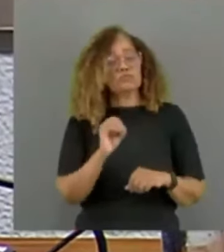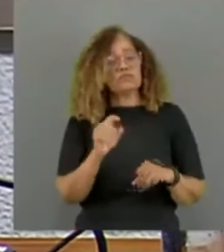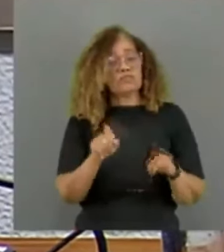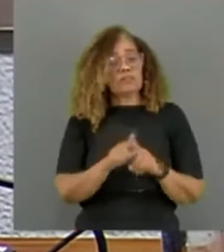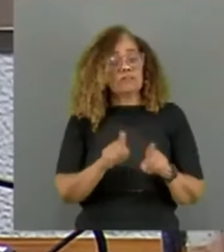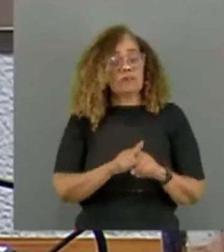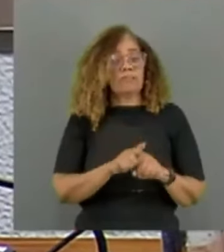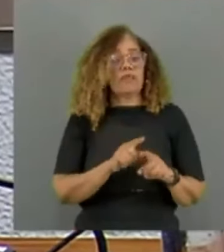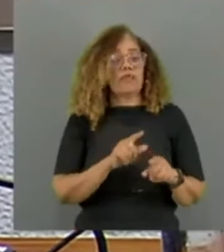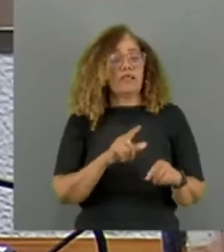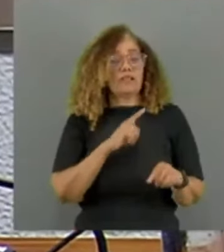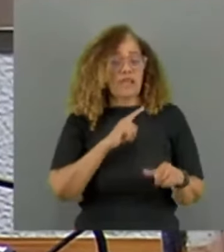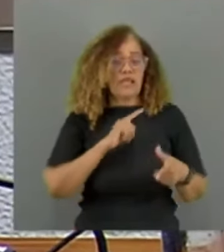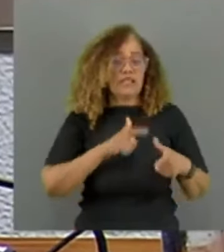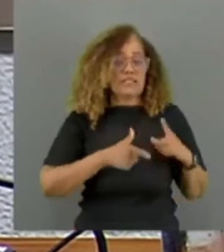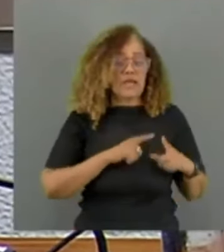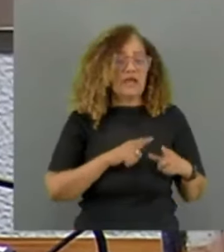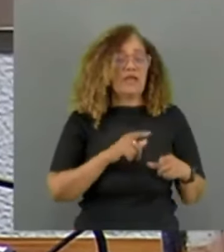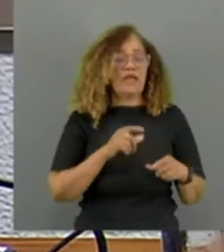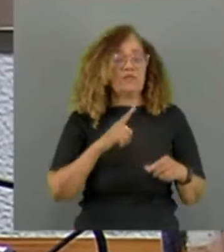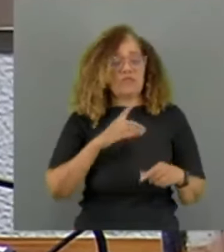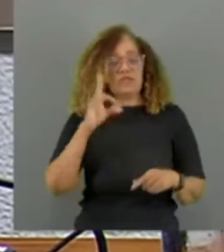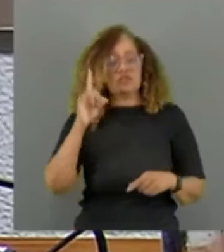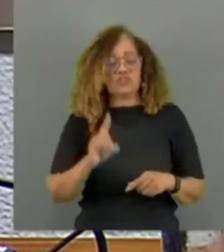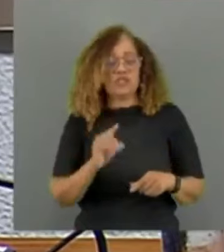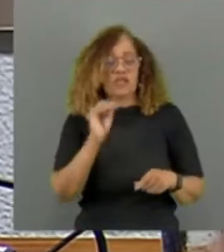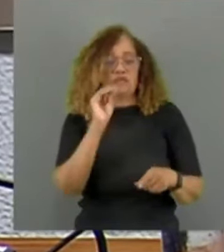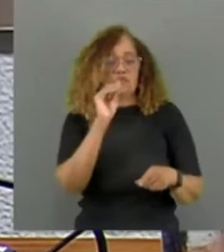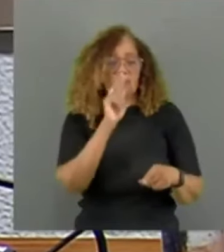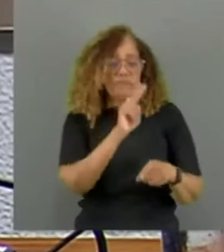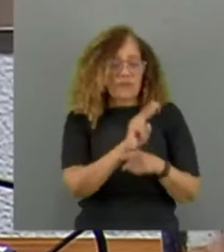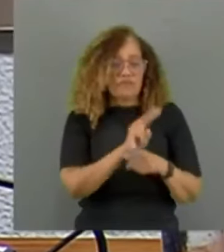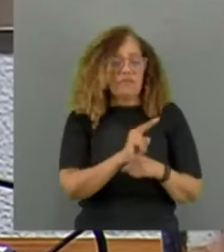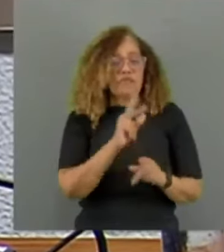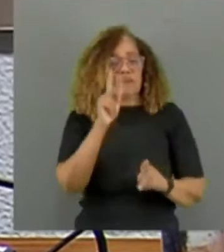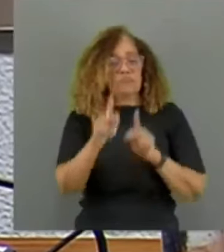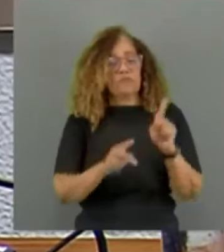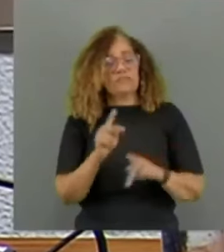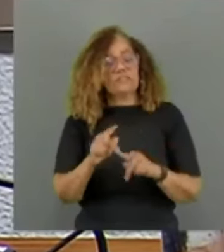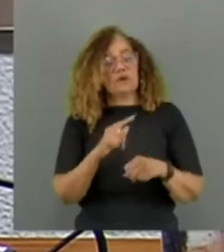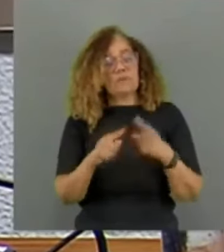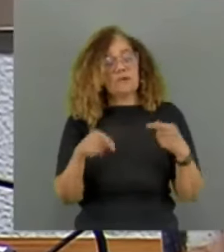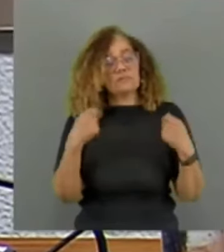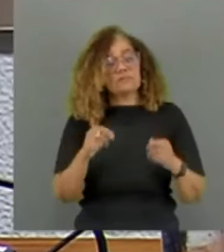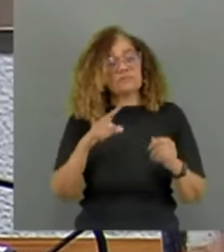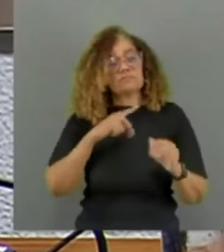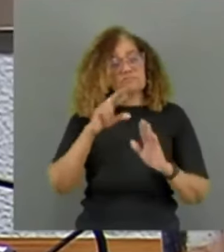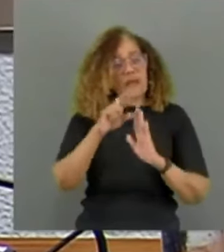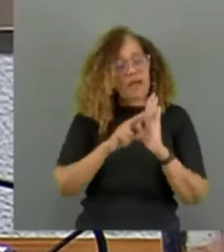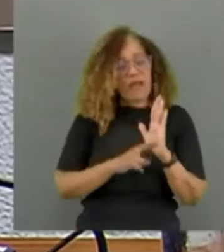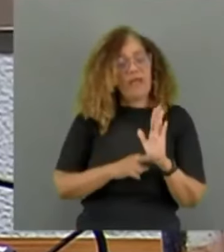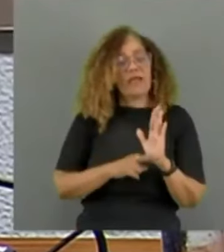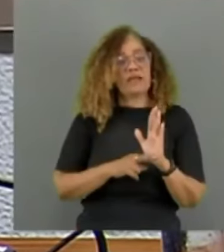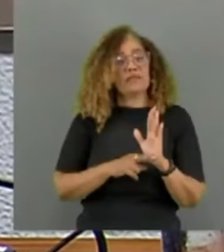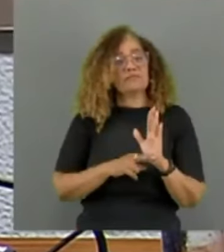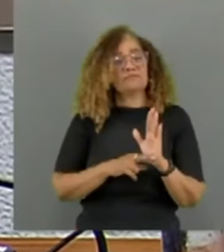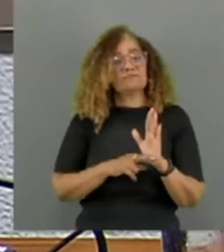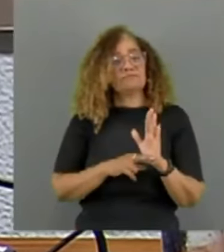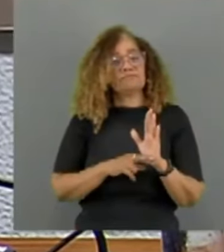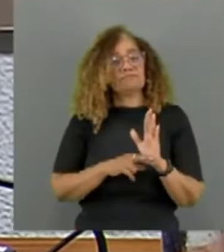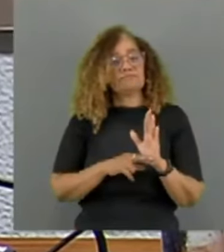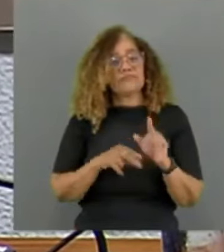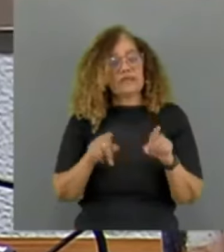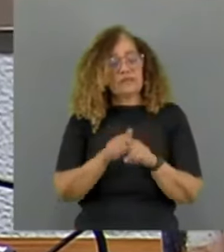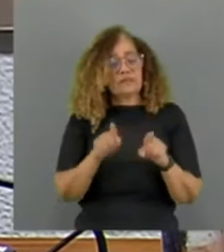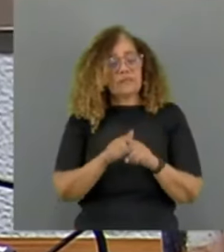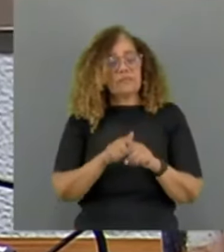defender sua população, mas isso tem de ser feito dentro de regras do direito internacional. A cada dia que passa, no entanto, resta